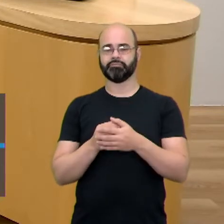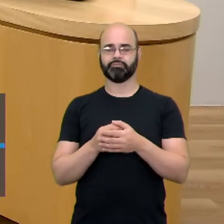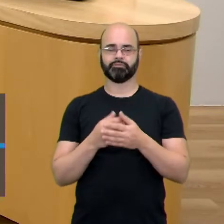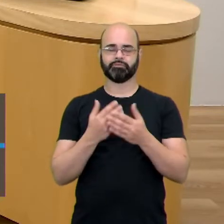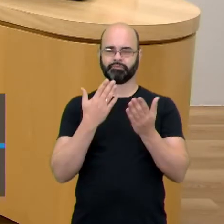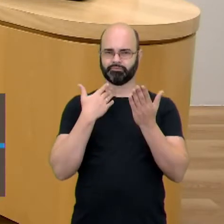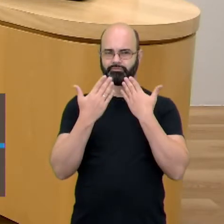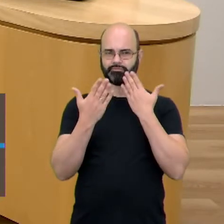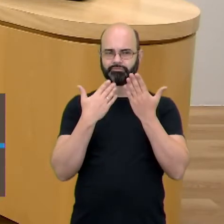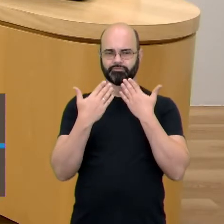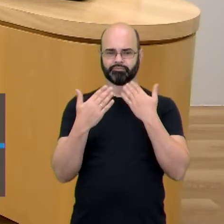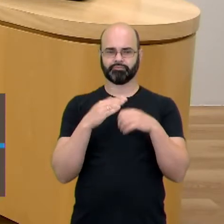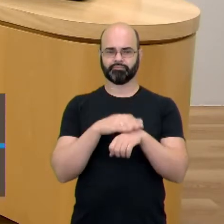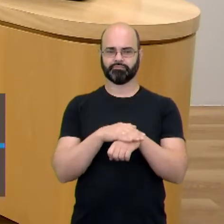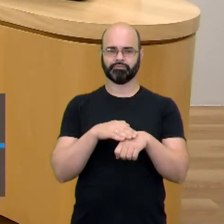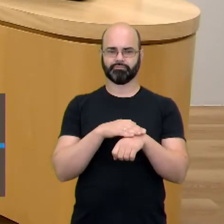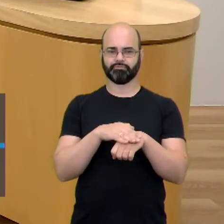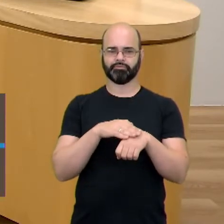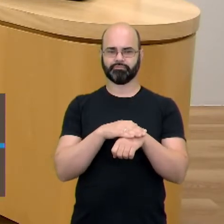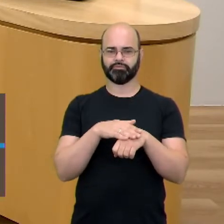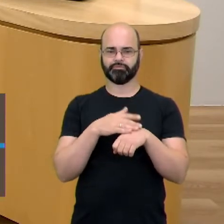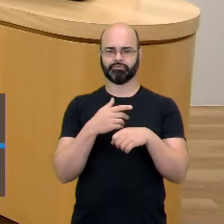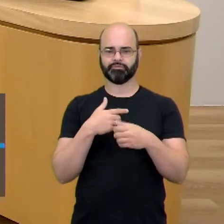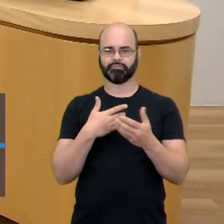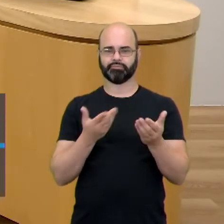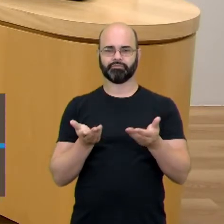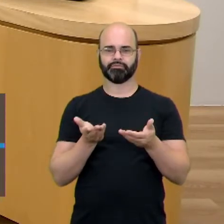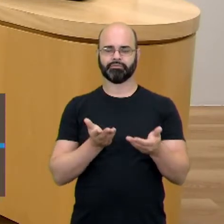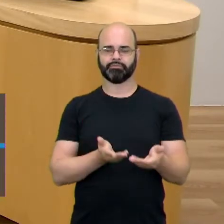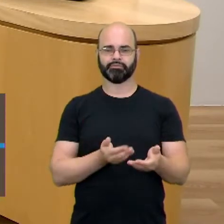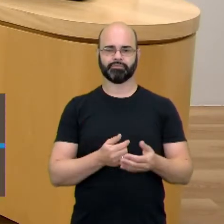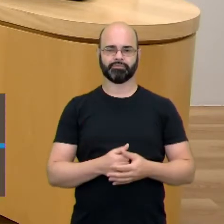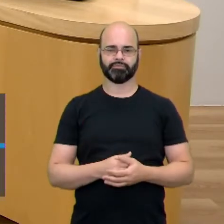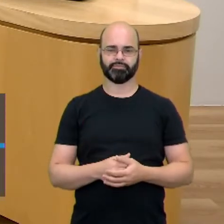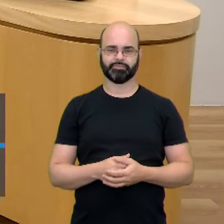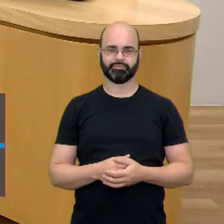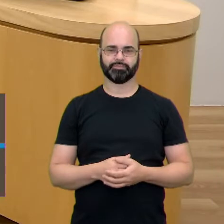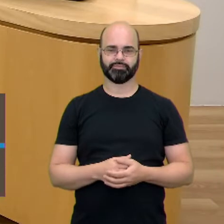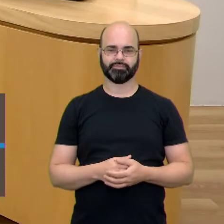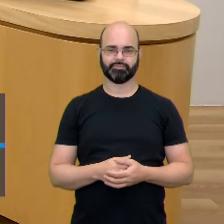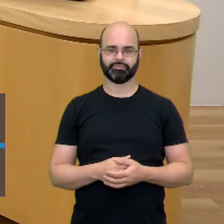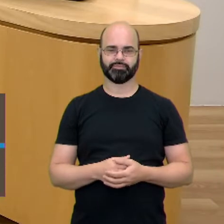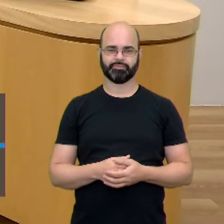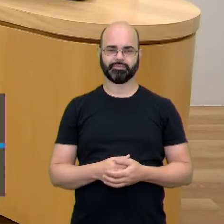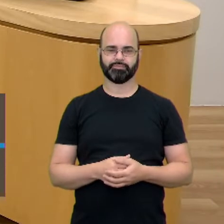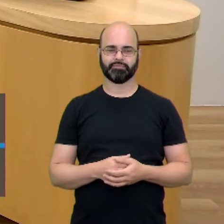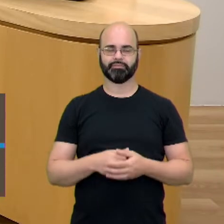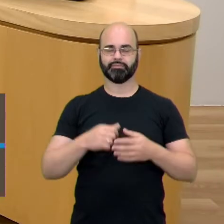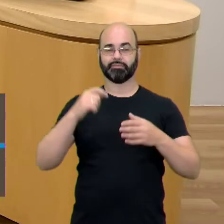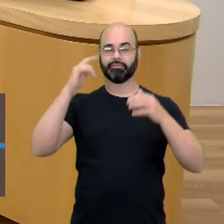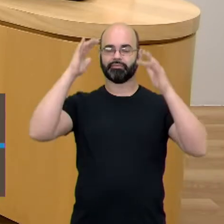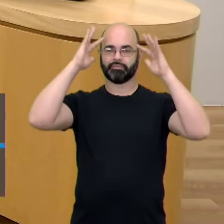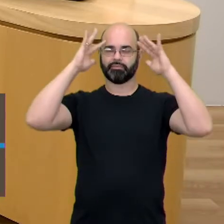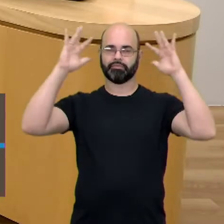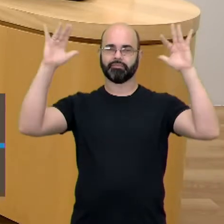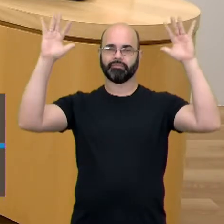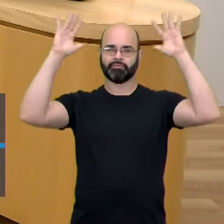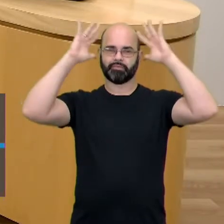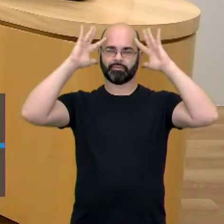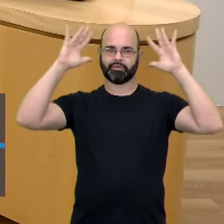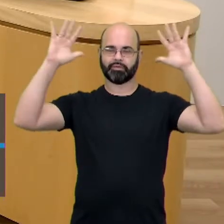dessa questão que eu vou trazer, pode ilustrar um pouquinho melhor para os nossos aluninhos.